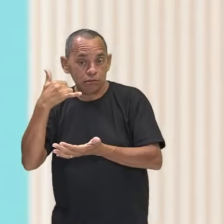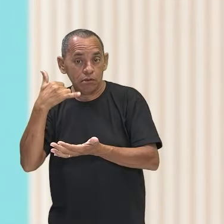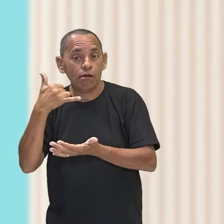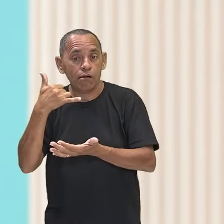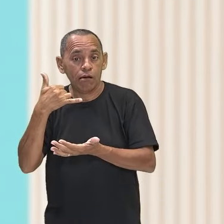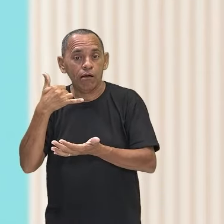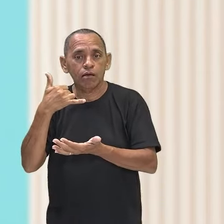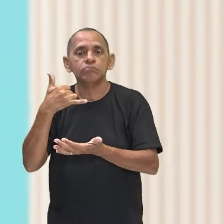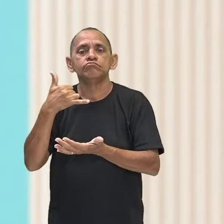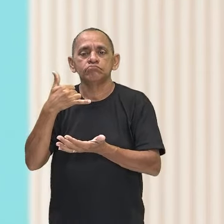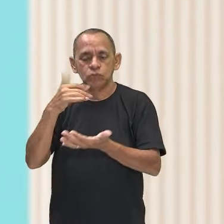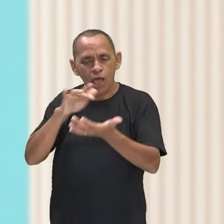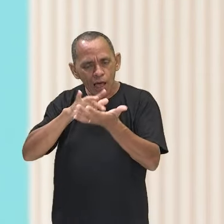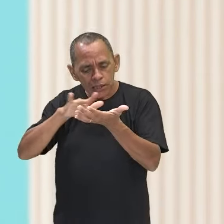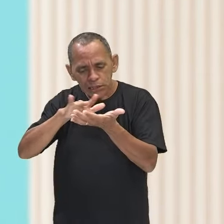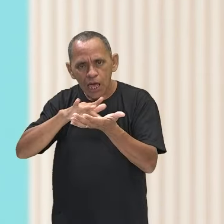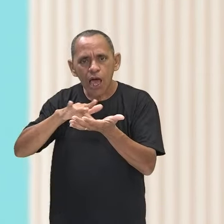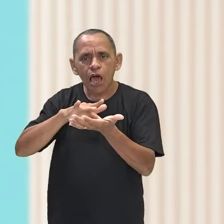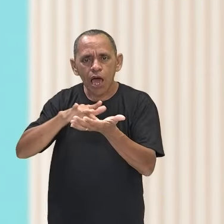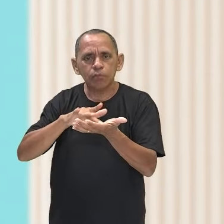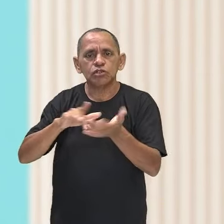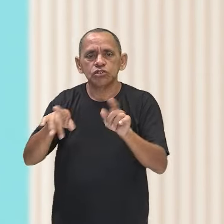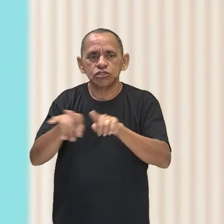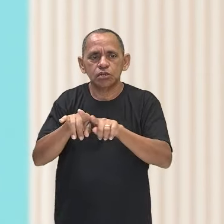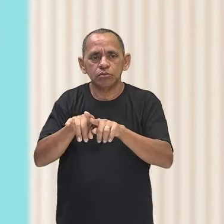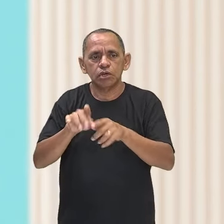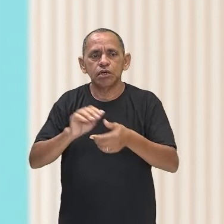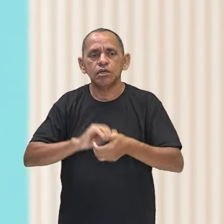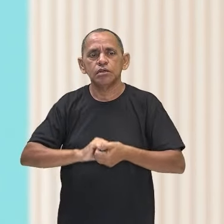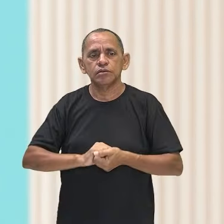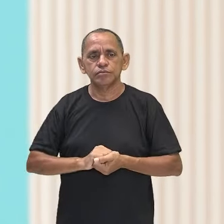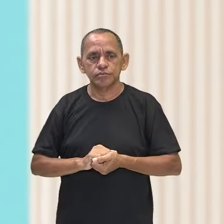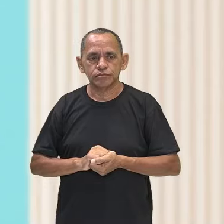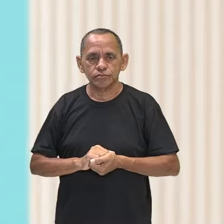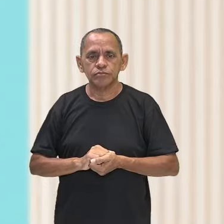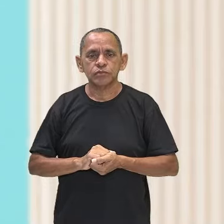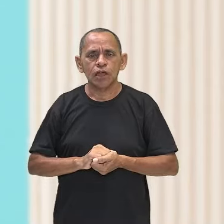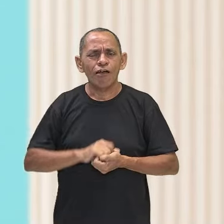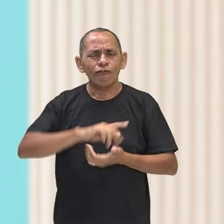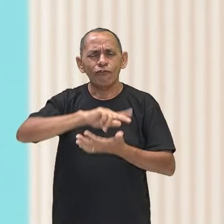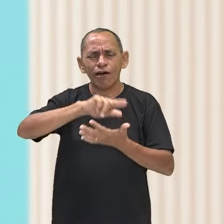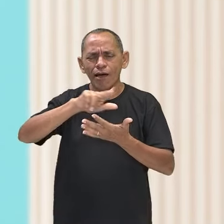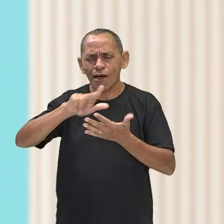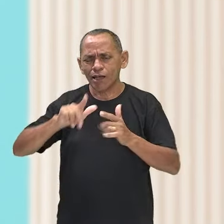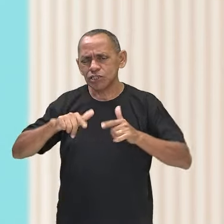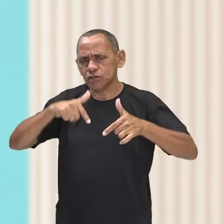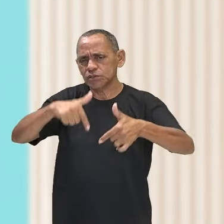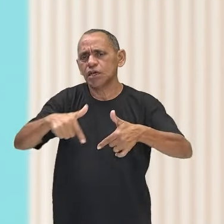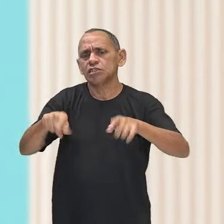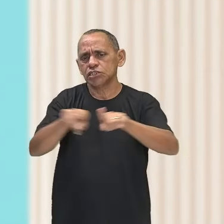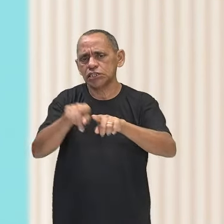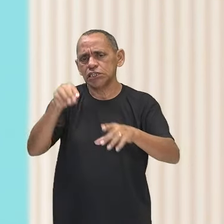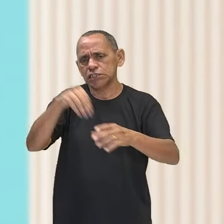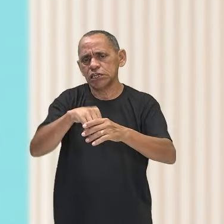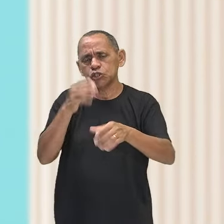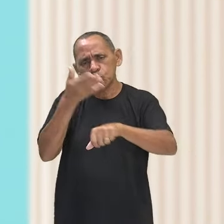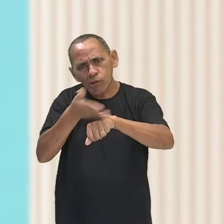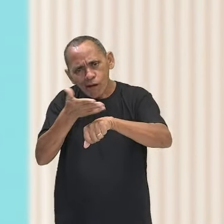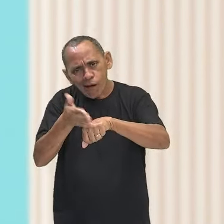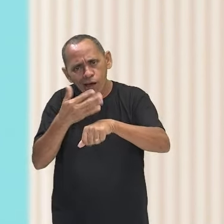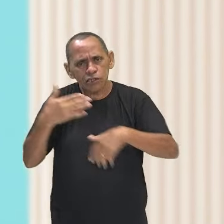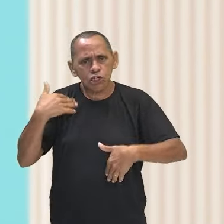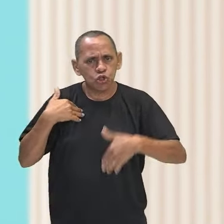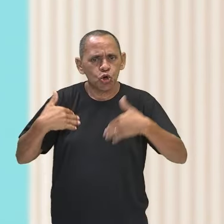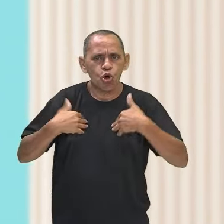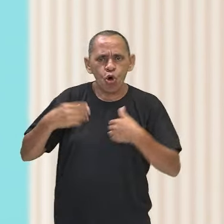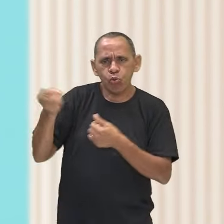e os tablets. Então, enfim, essas e muitas outras atividades são práticas corporais e